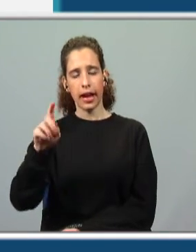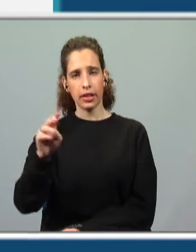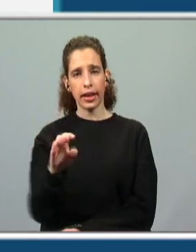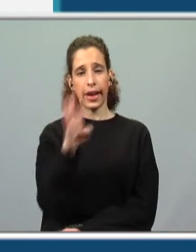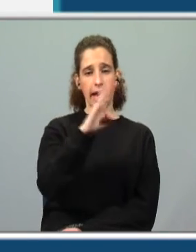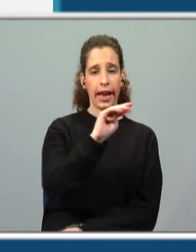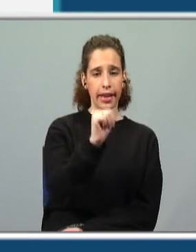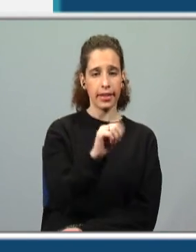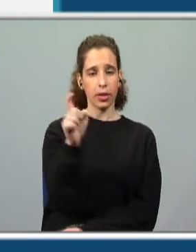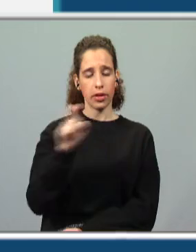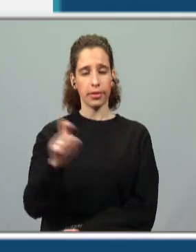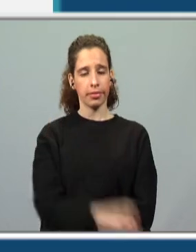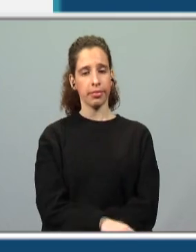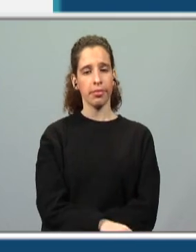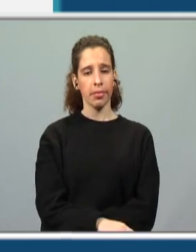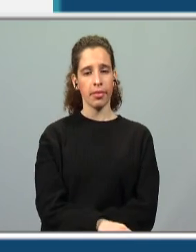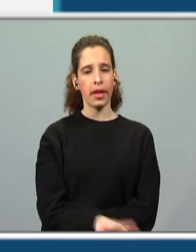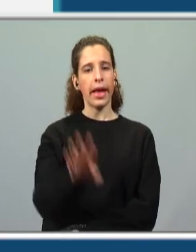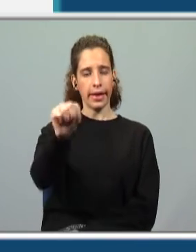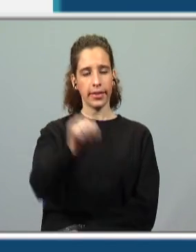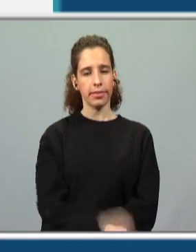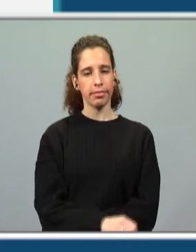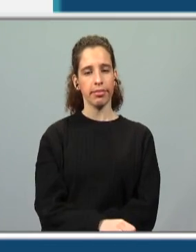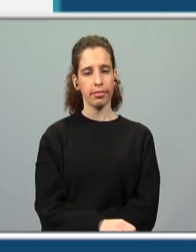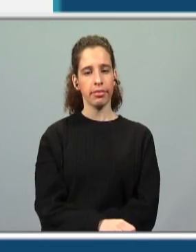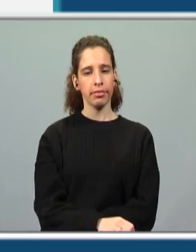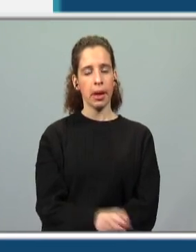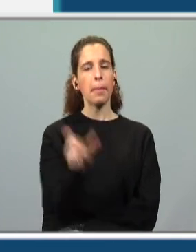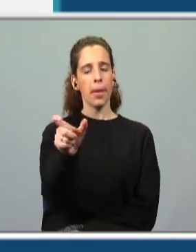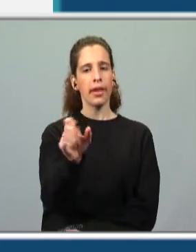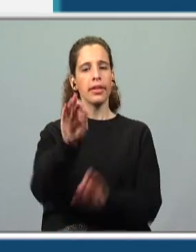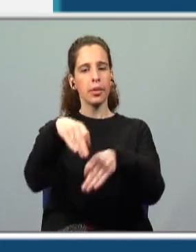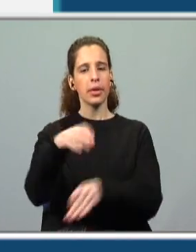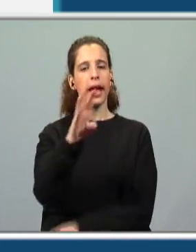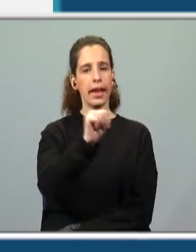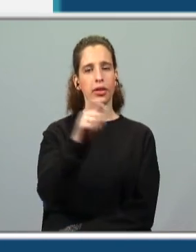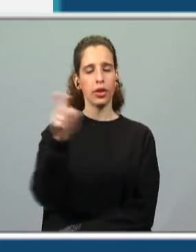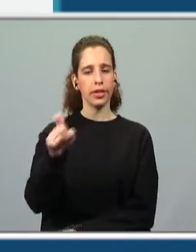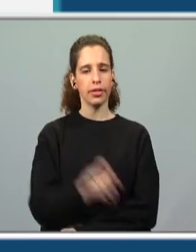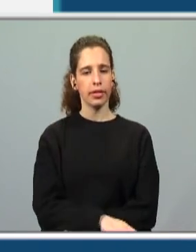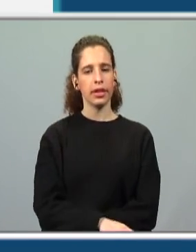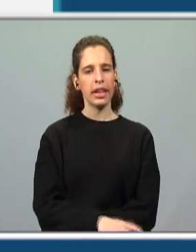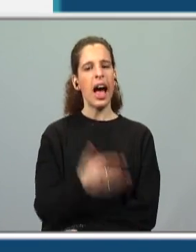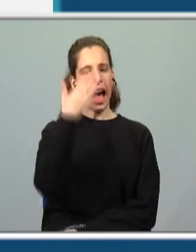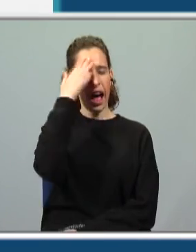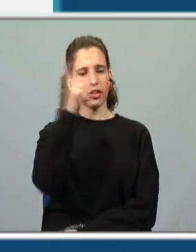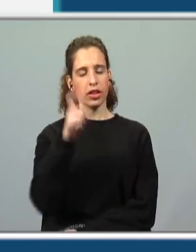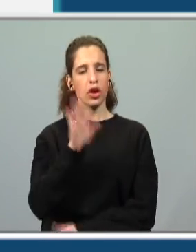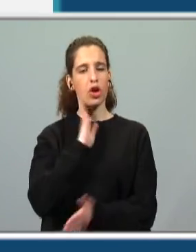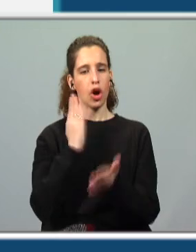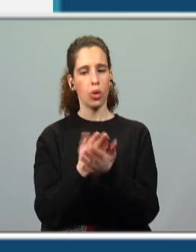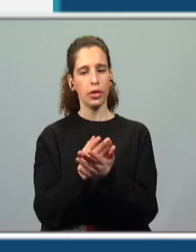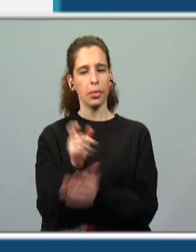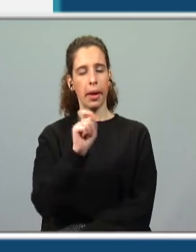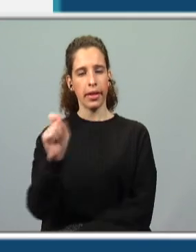um "-s", ou um "-z". Um "-s". A Saz termina com um "-s", ou com um "-z". Acho que é com "-z". A última letra da